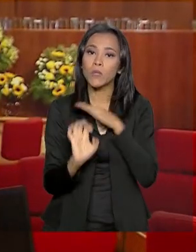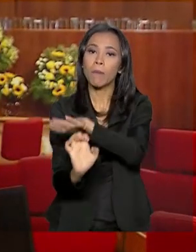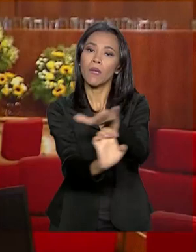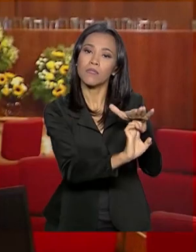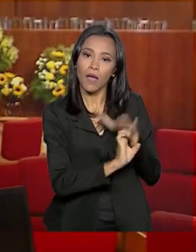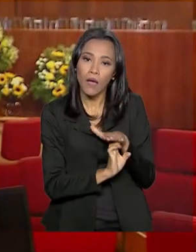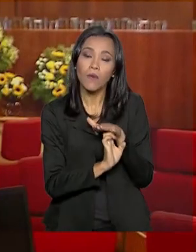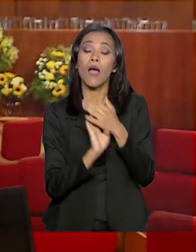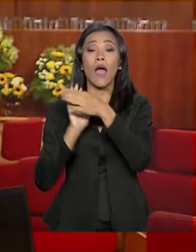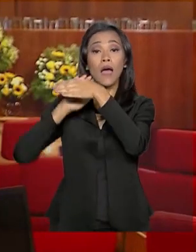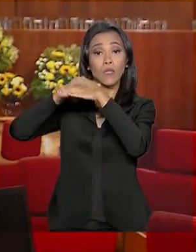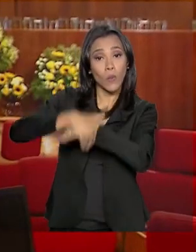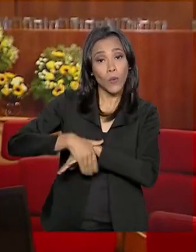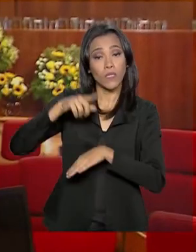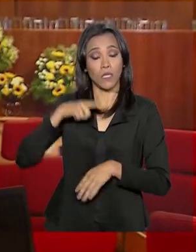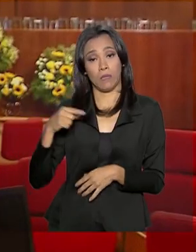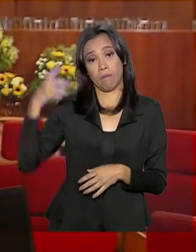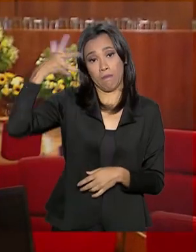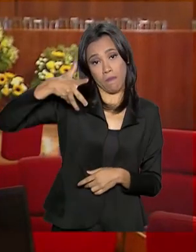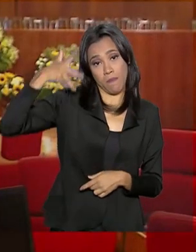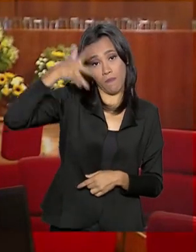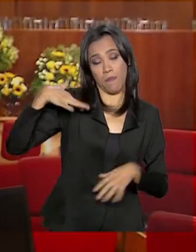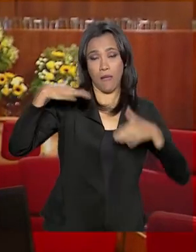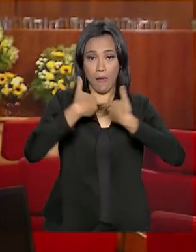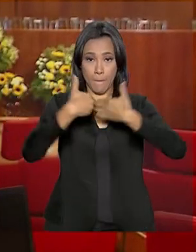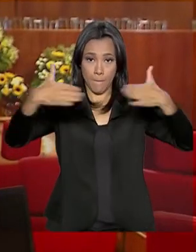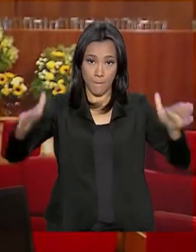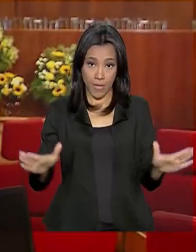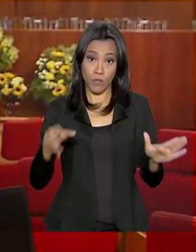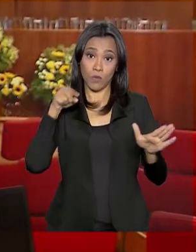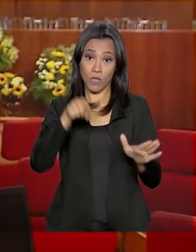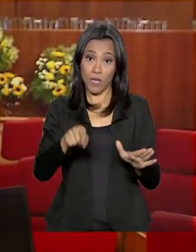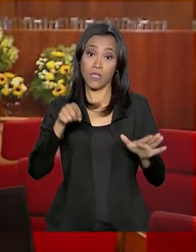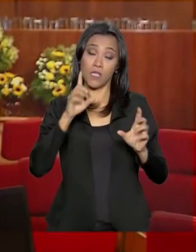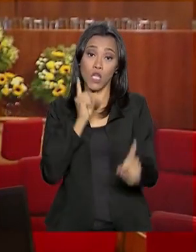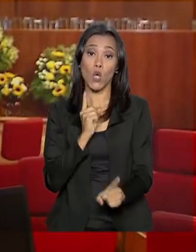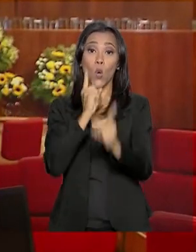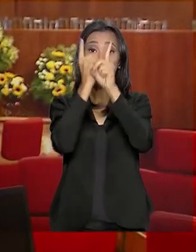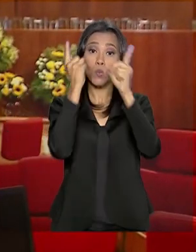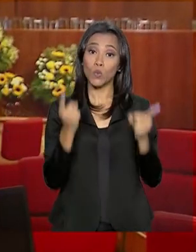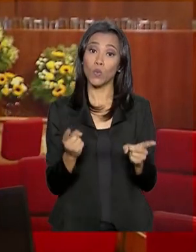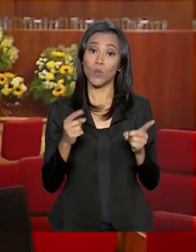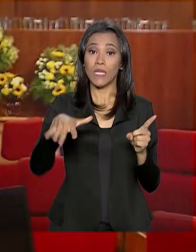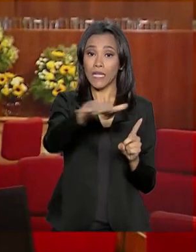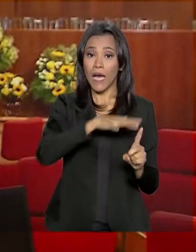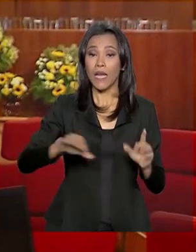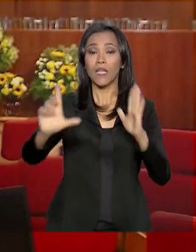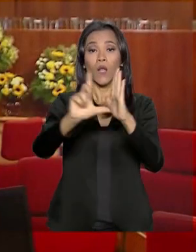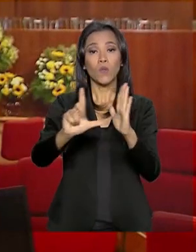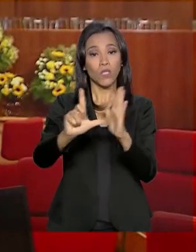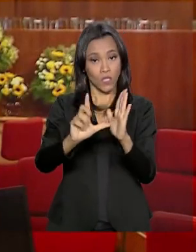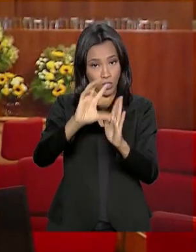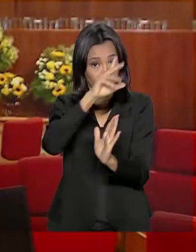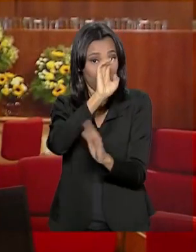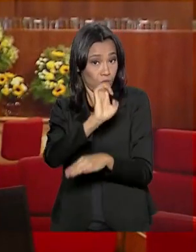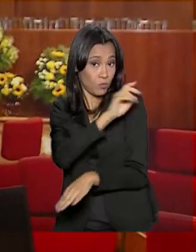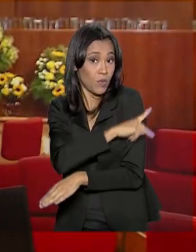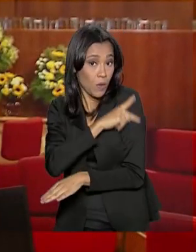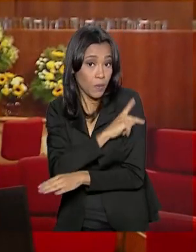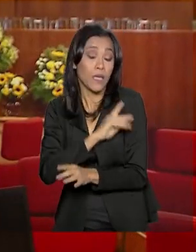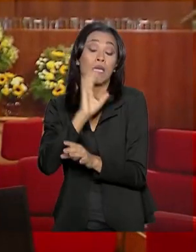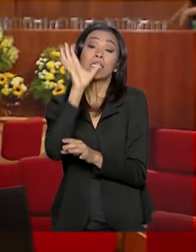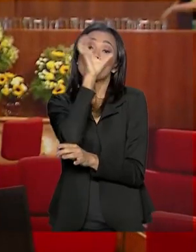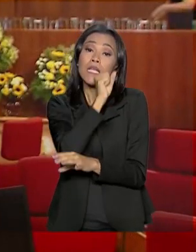-presidente dá uma palestra de abertura da Convenção Logista do Piauí. E amanhã, sábado, ele